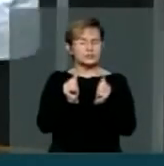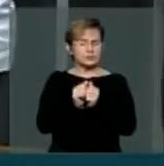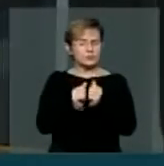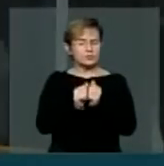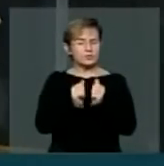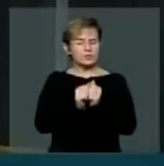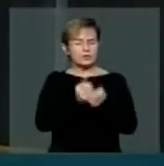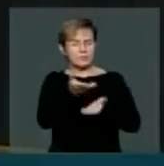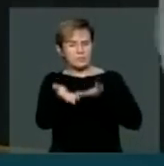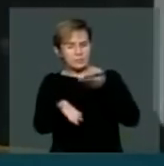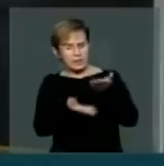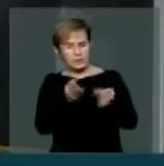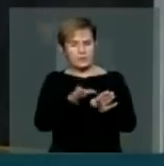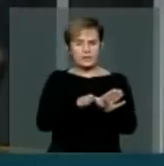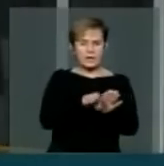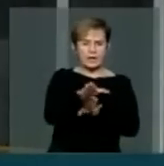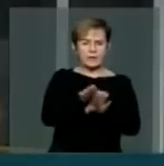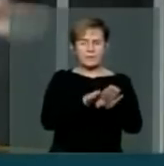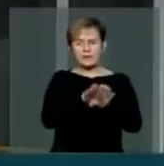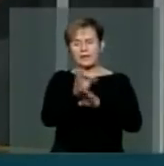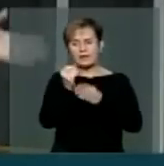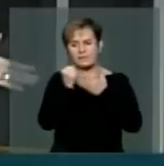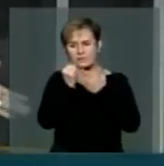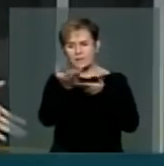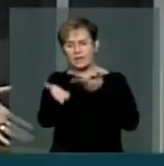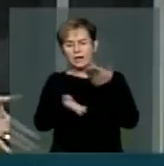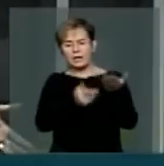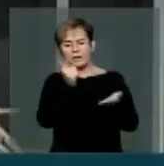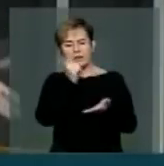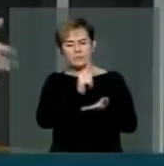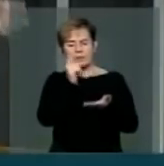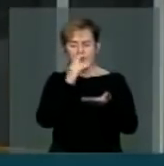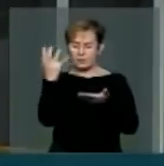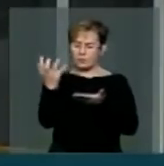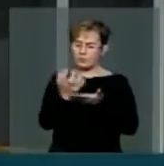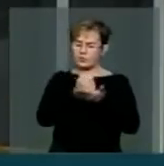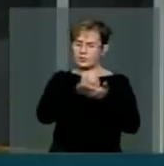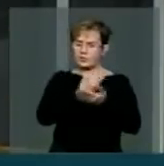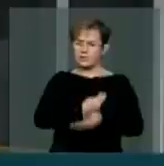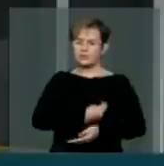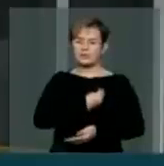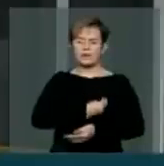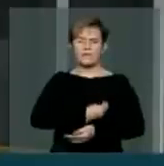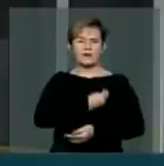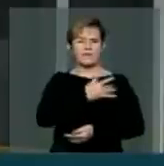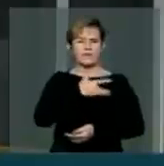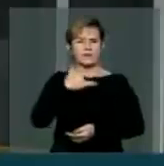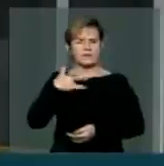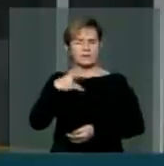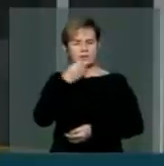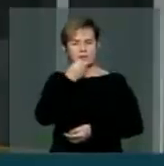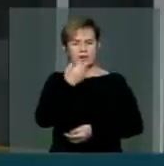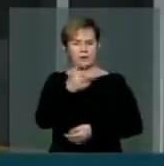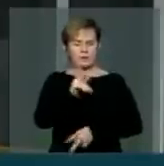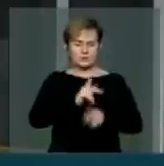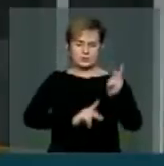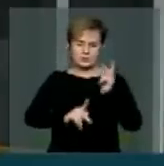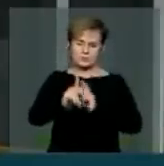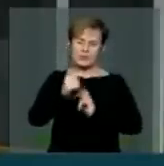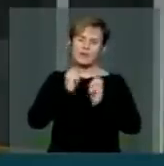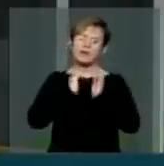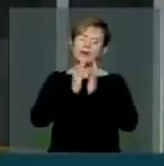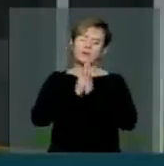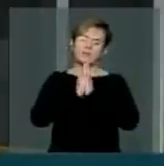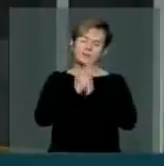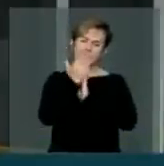no interior do Brasil, para salvar pessoas pobres. Portanto, fica aqui o meu apelo e o meu otimismo que